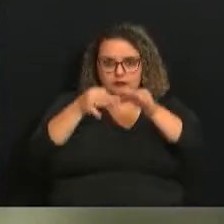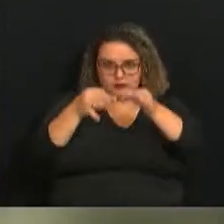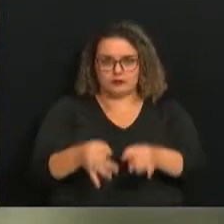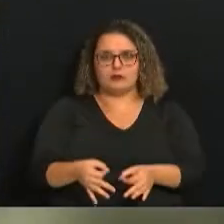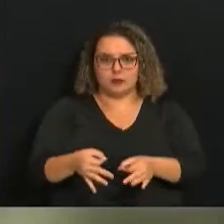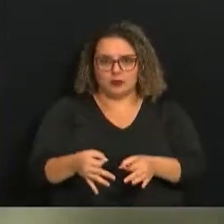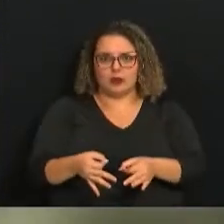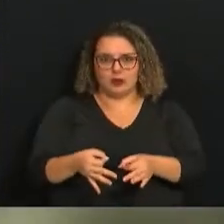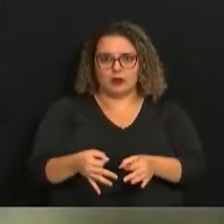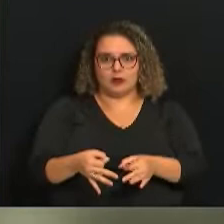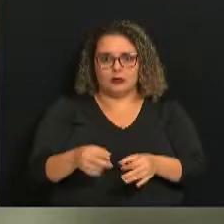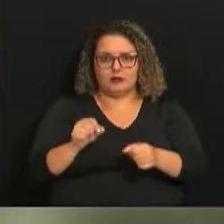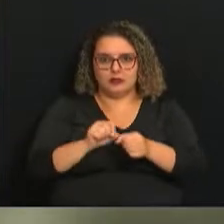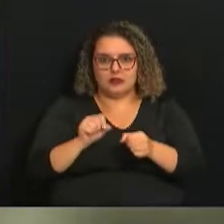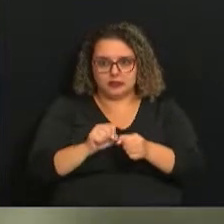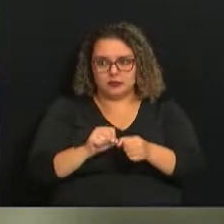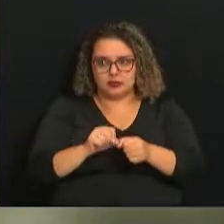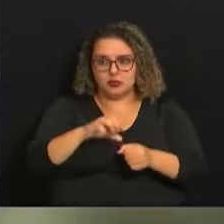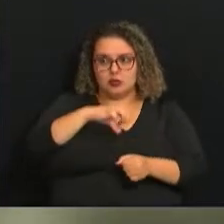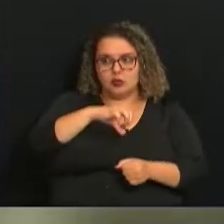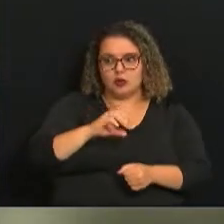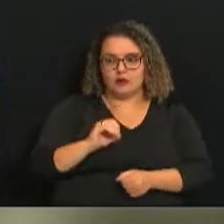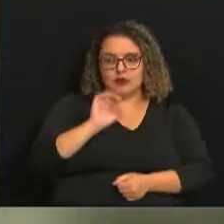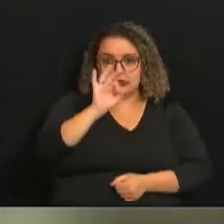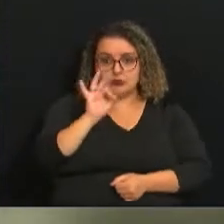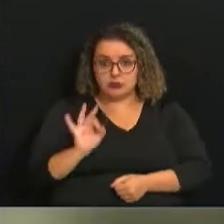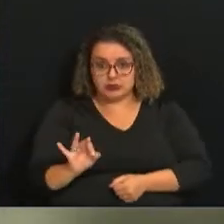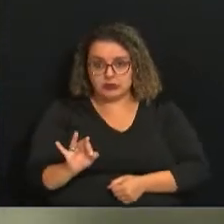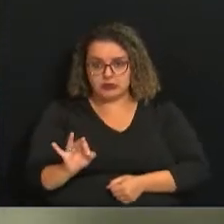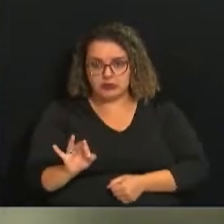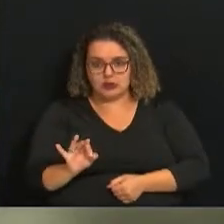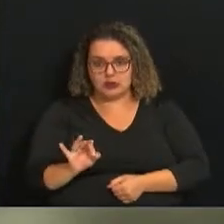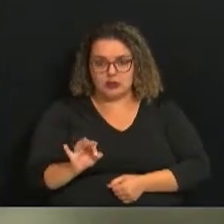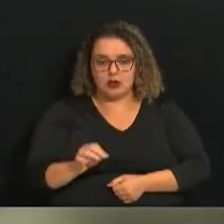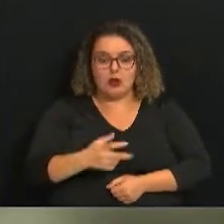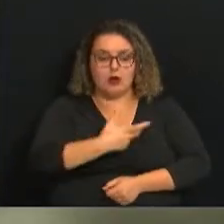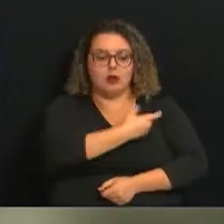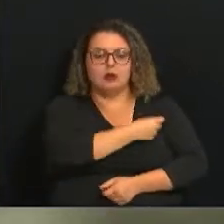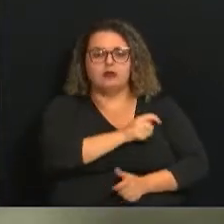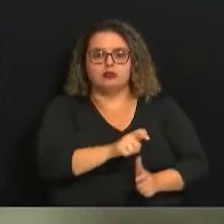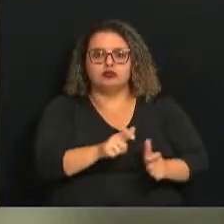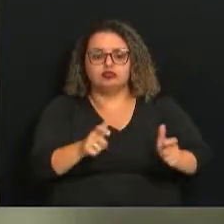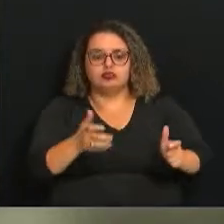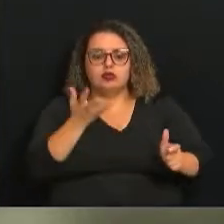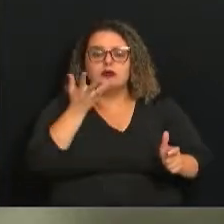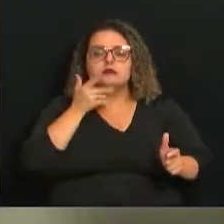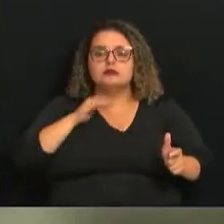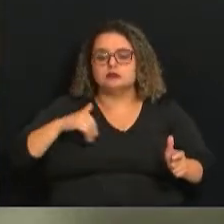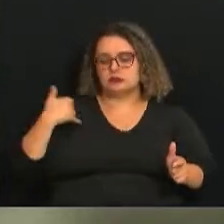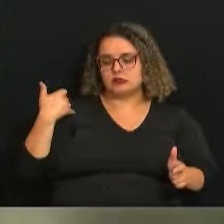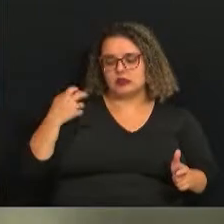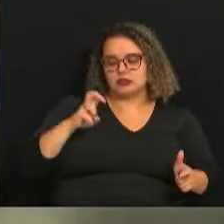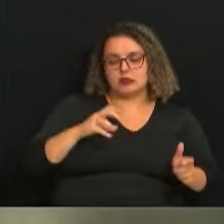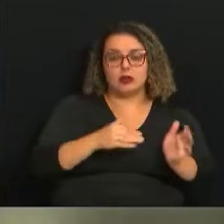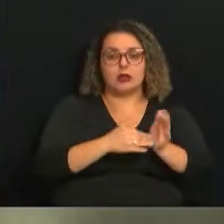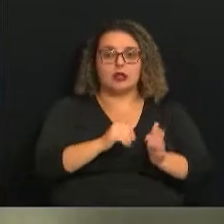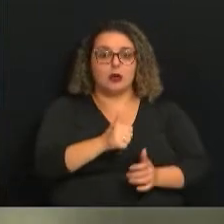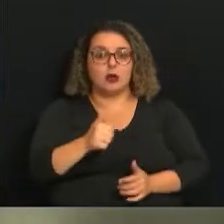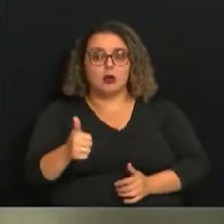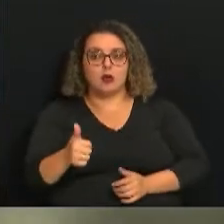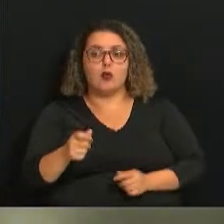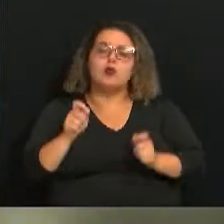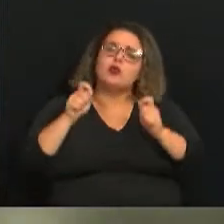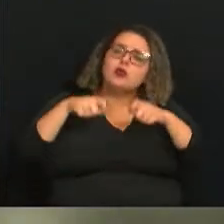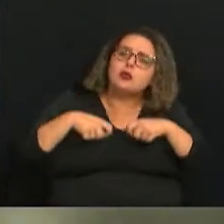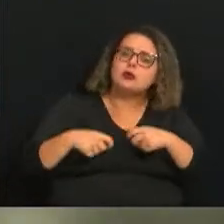praticamente com 90%, com o crescimento da vacinação de crianças de 5 a 11 anos, possivelmente